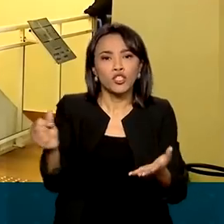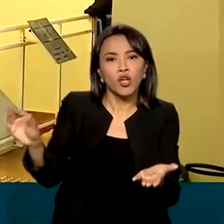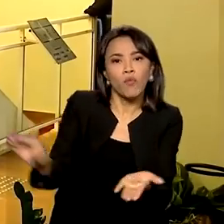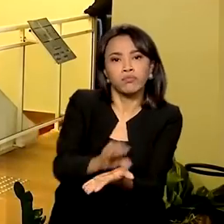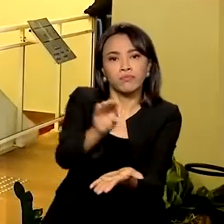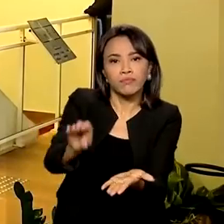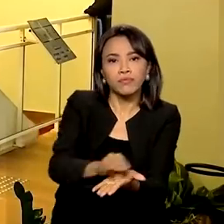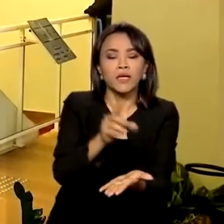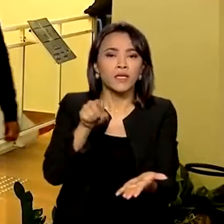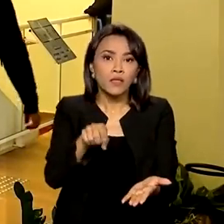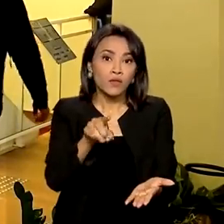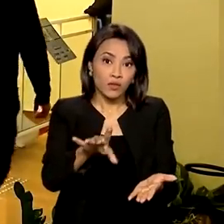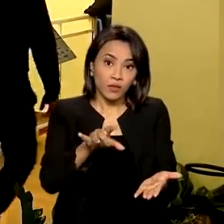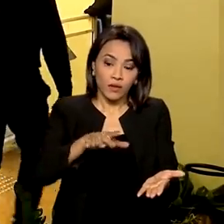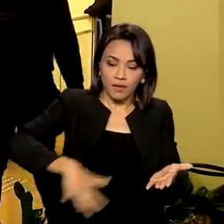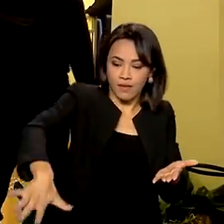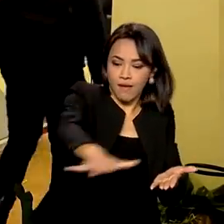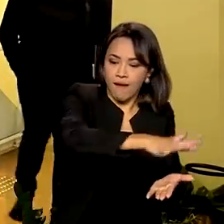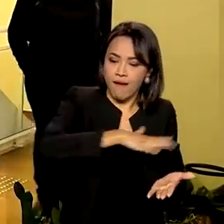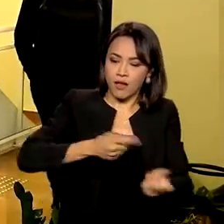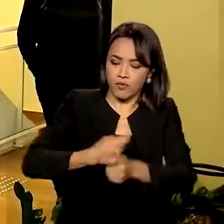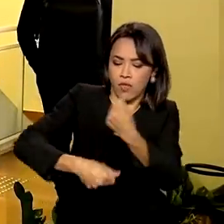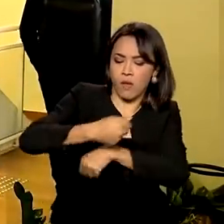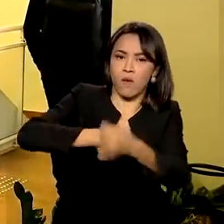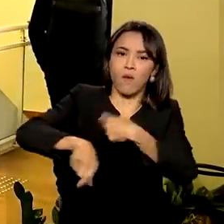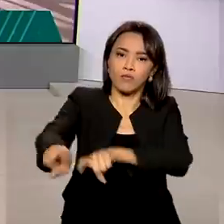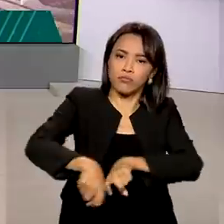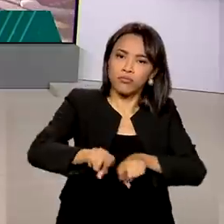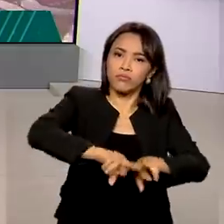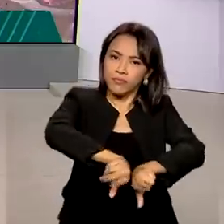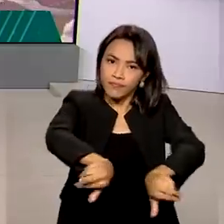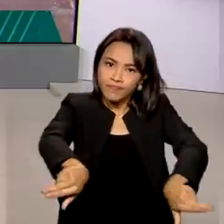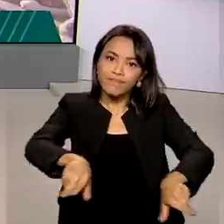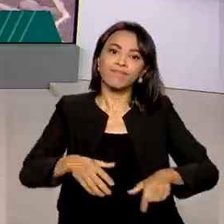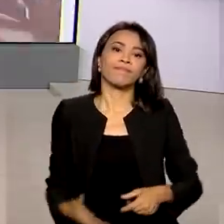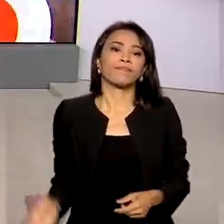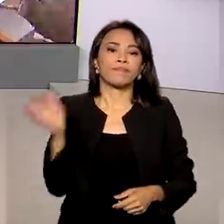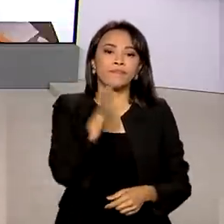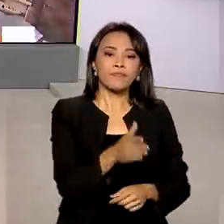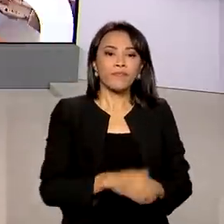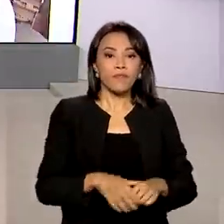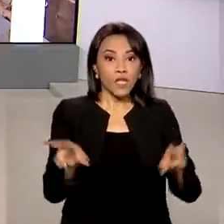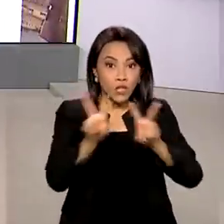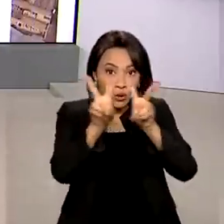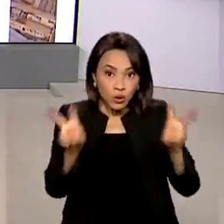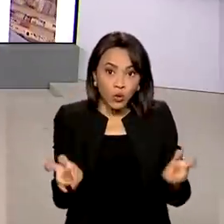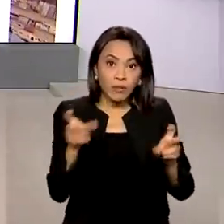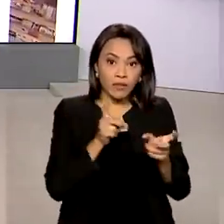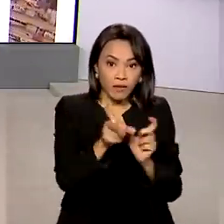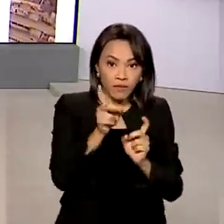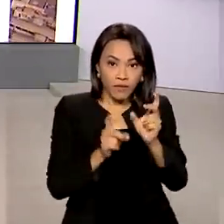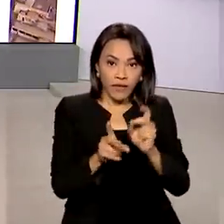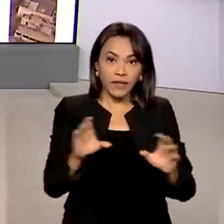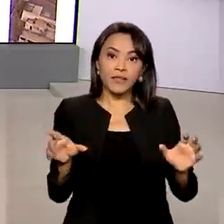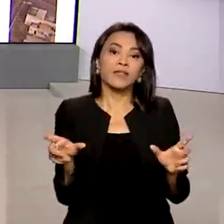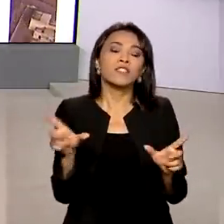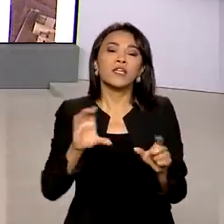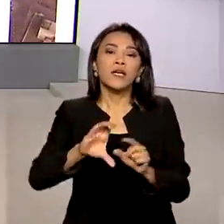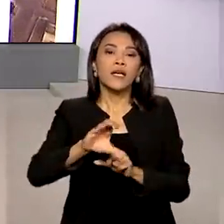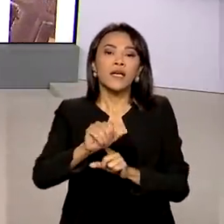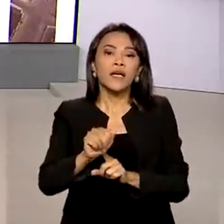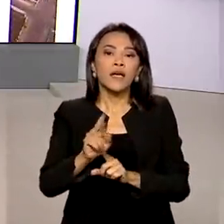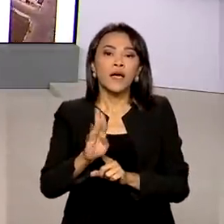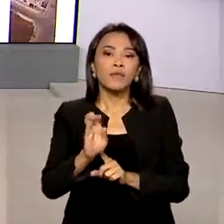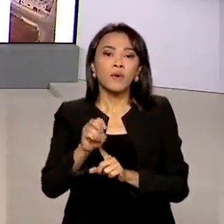empresa, como o agronegócio e como grandes projetos de infraestrutura também. E ainda sobre o mercado de carbono, o governo publicou um decreto